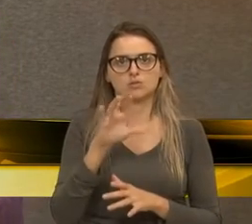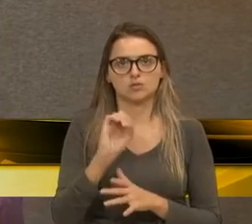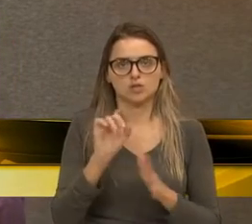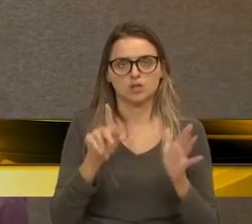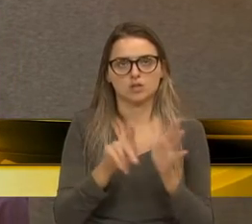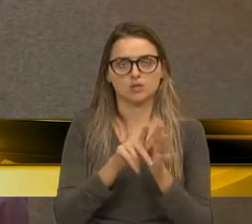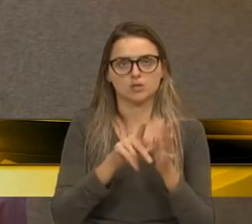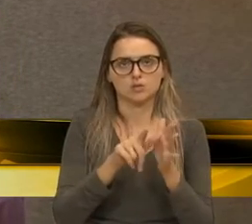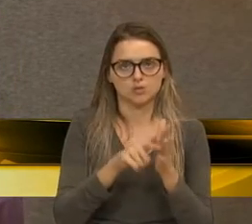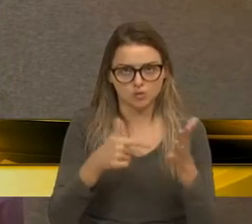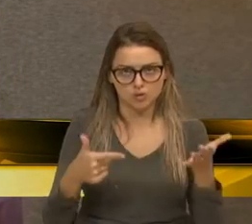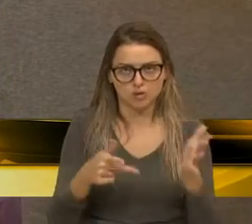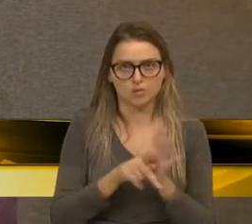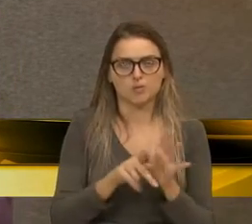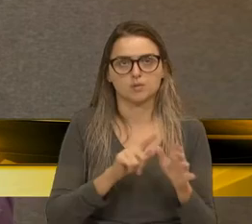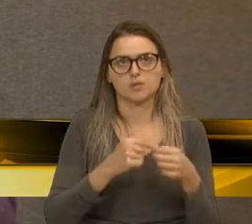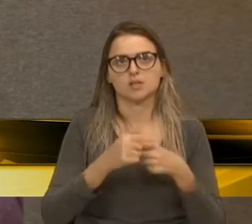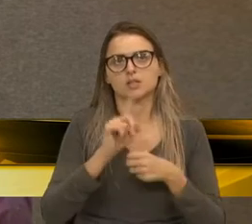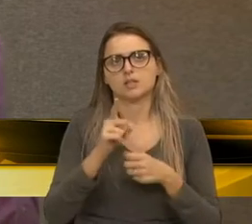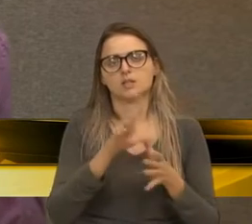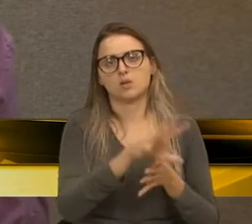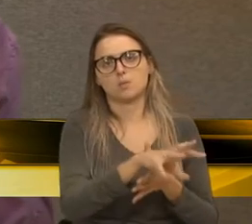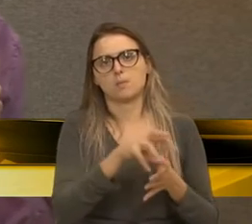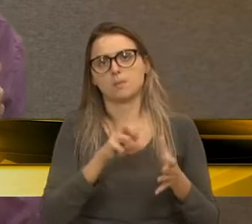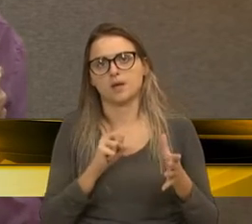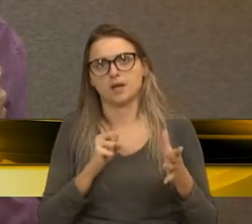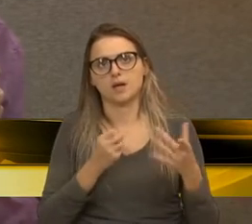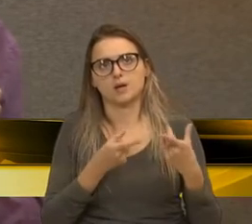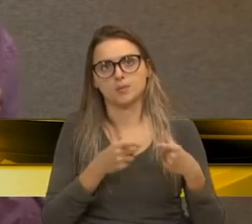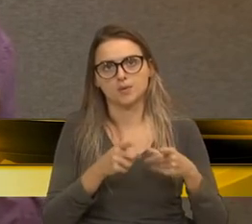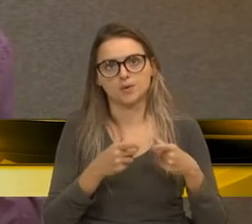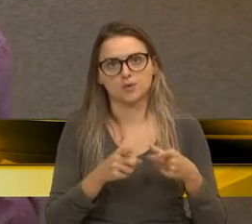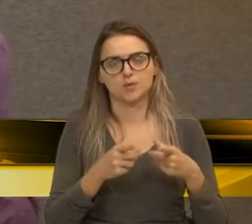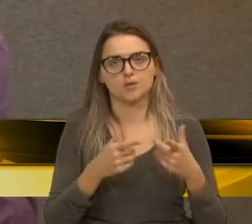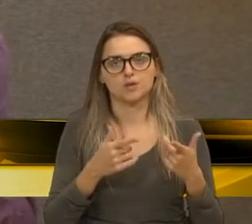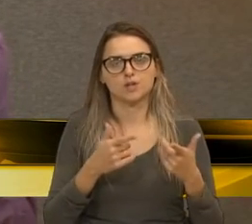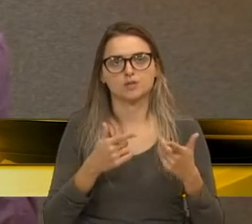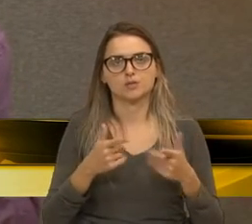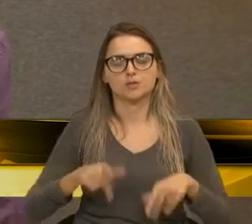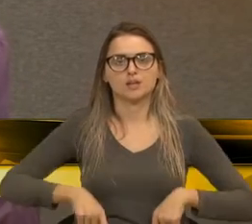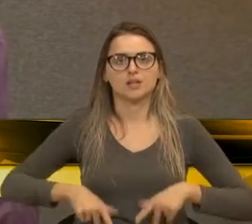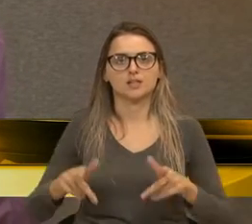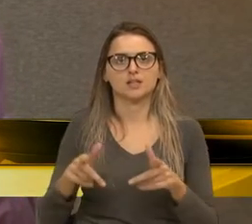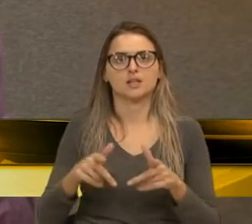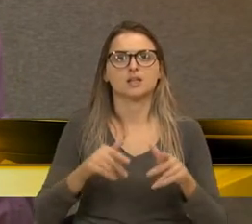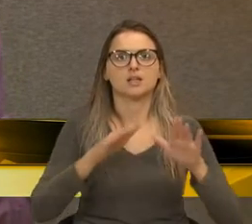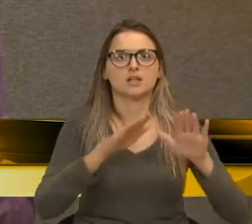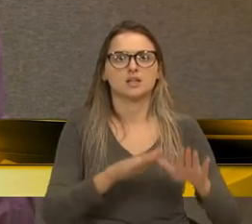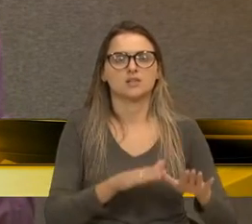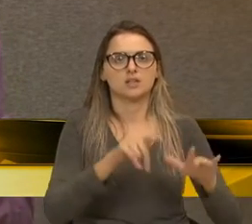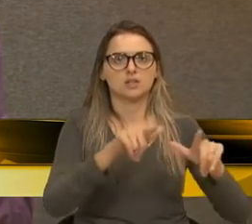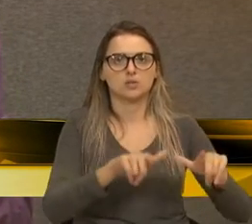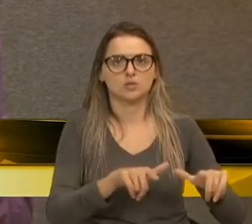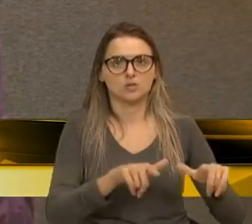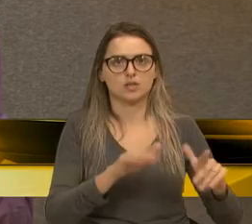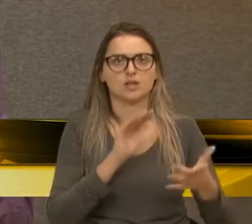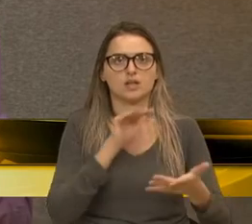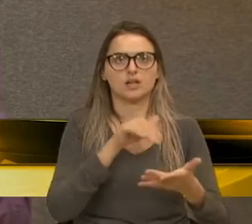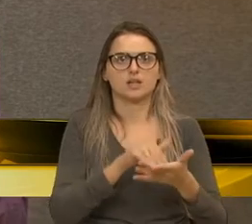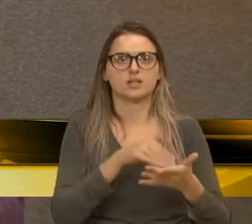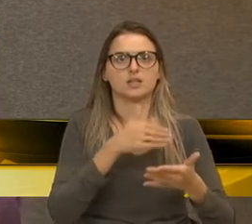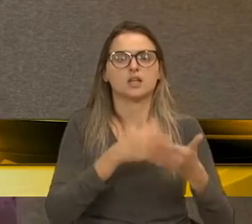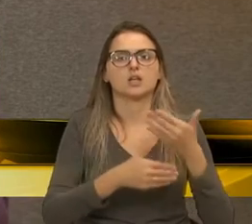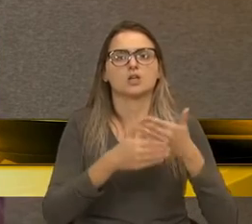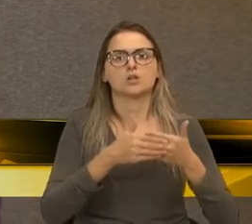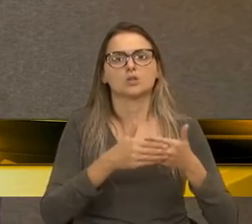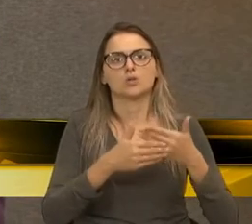município, e, em vez de recolher provocando custos no depósito do DETRAN, ele ficaria ali no local até tramitar